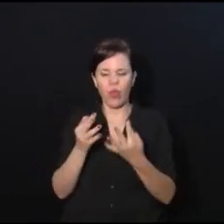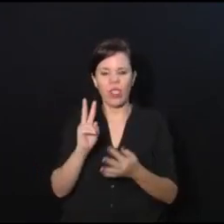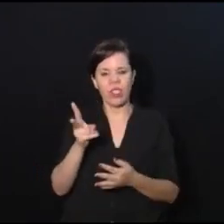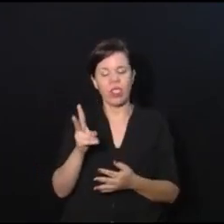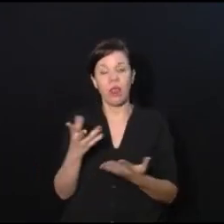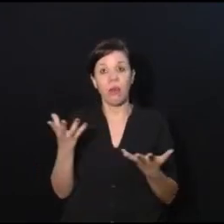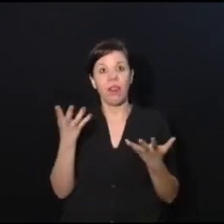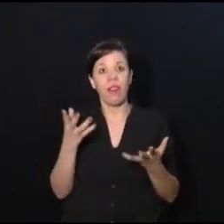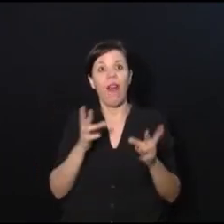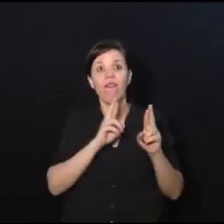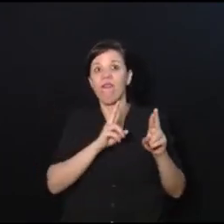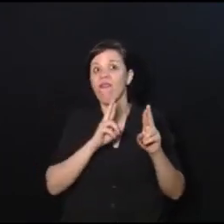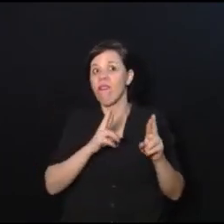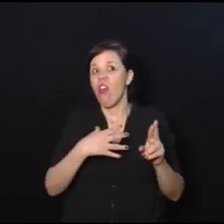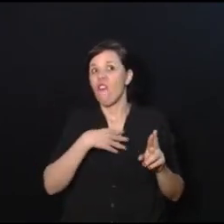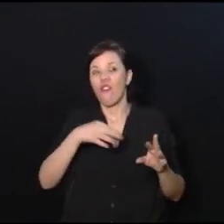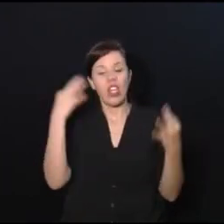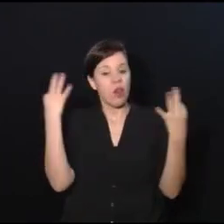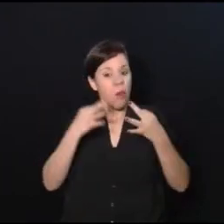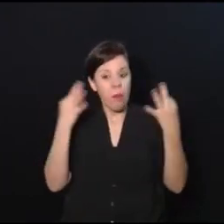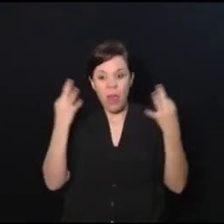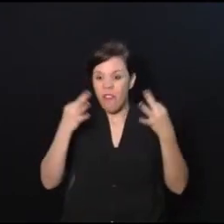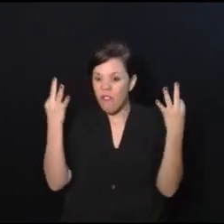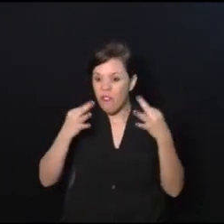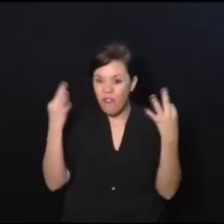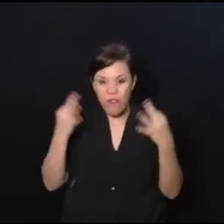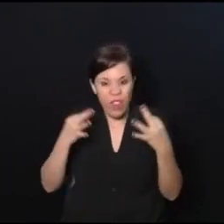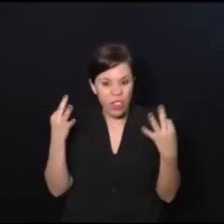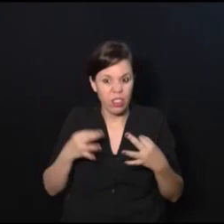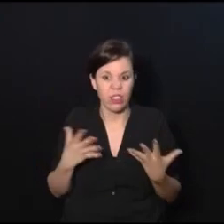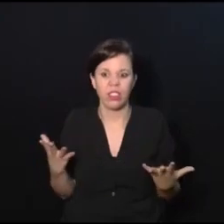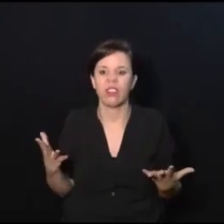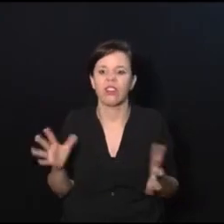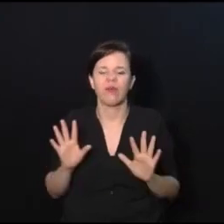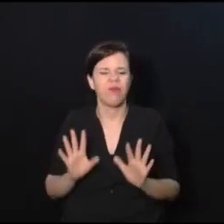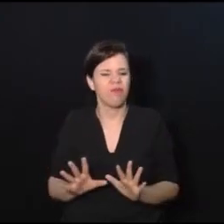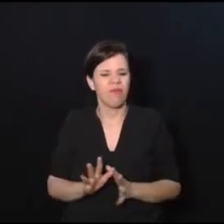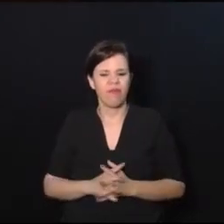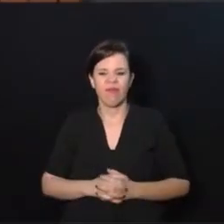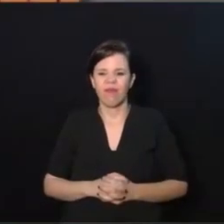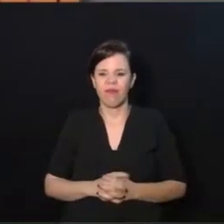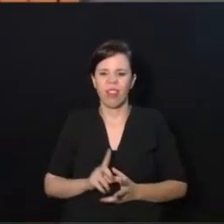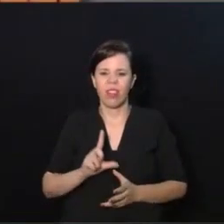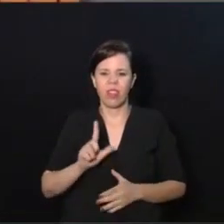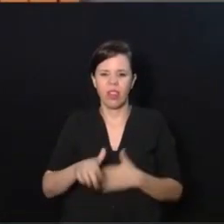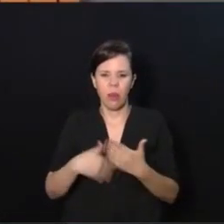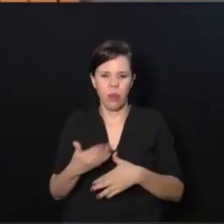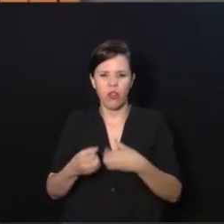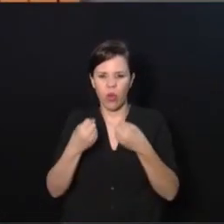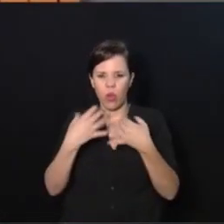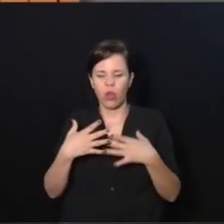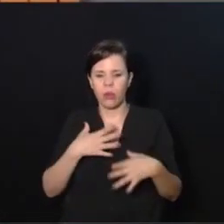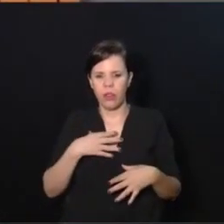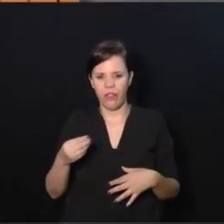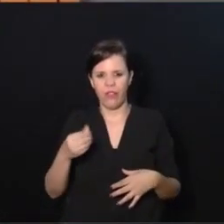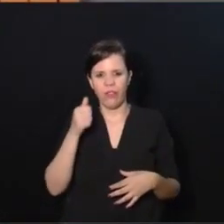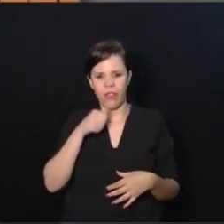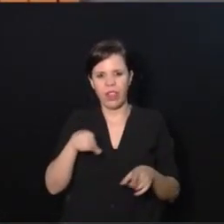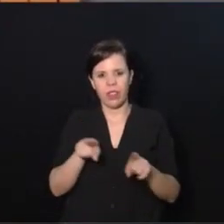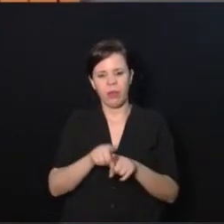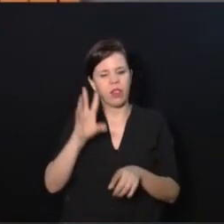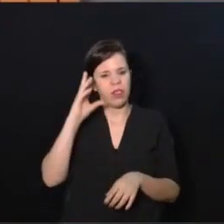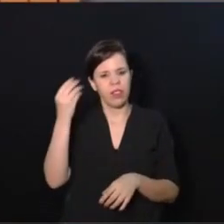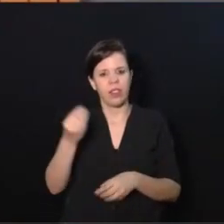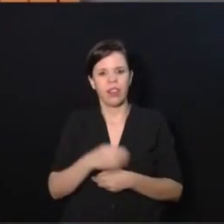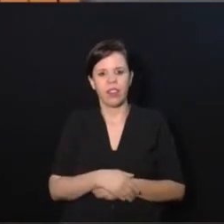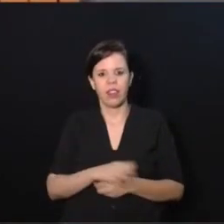idealizam o filho ideal. É sempre o filho perfeito. E daqui a pouco eu vou até comentar sobre a minha filha também, vocês vão entender